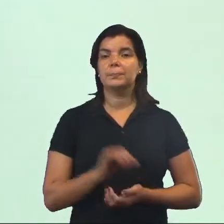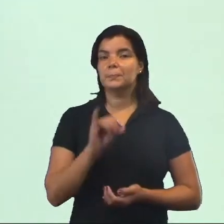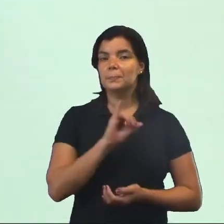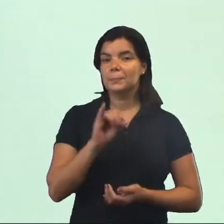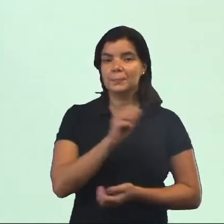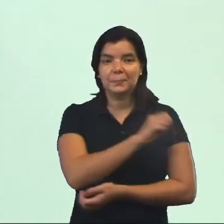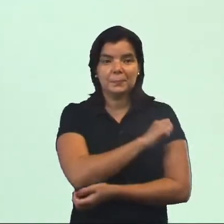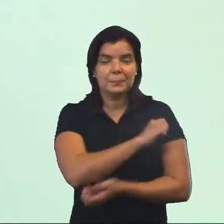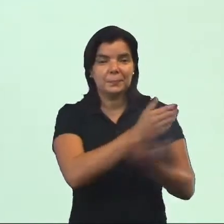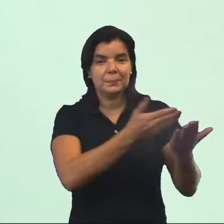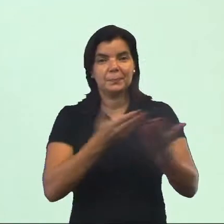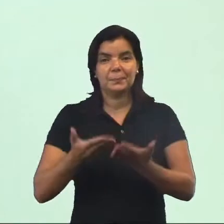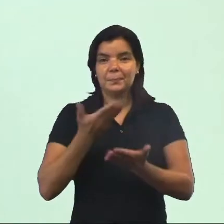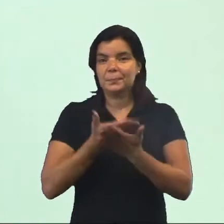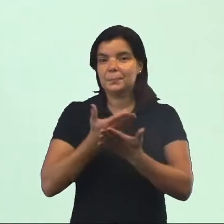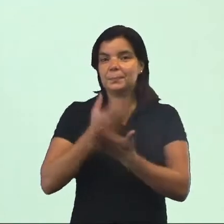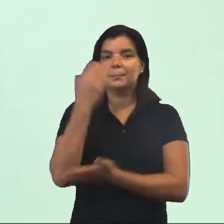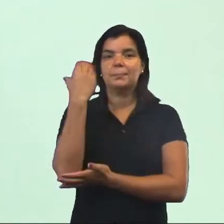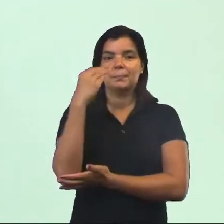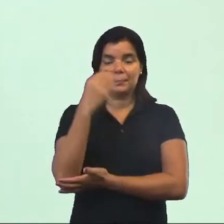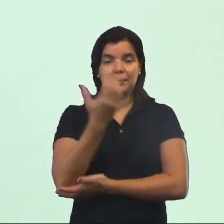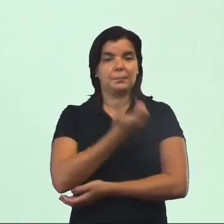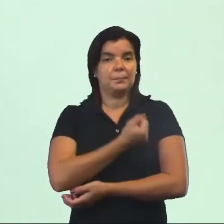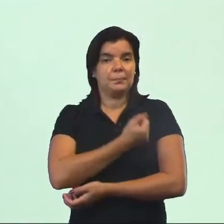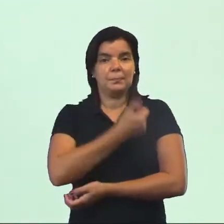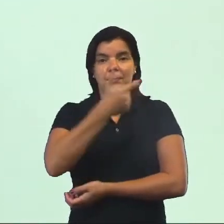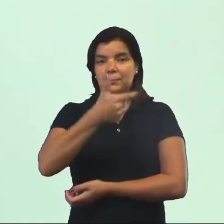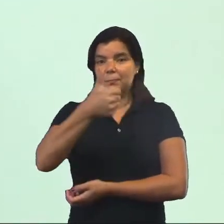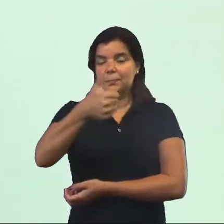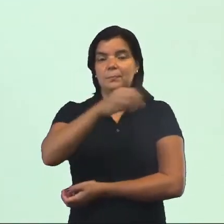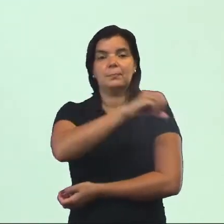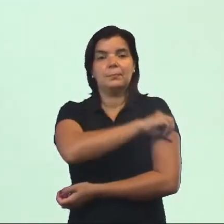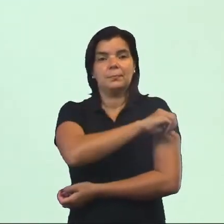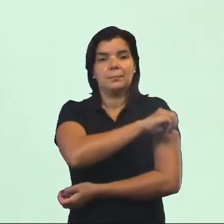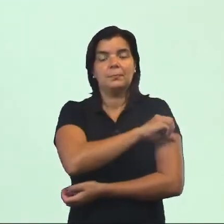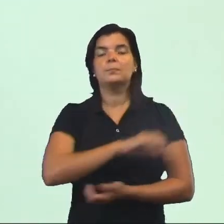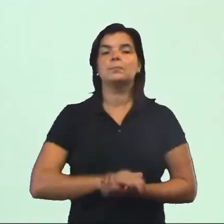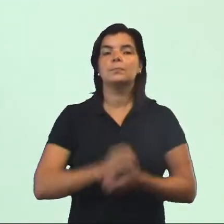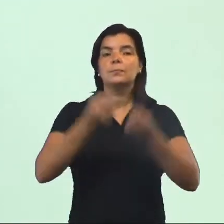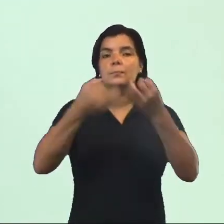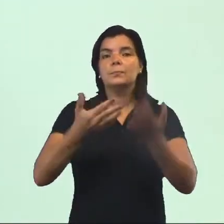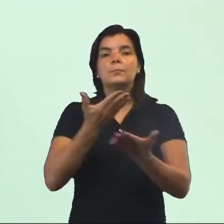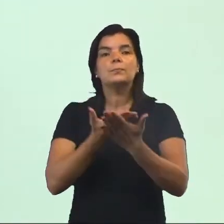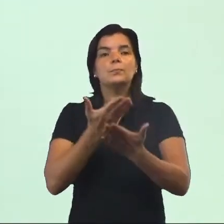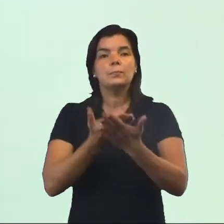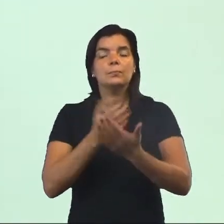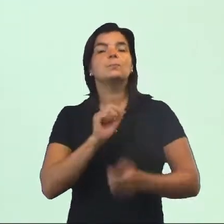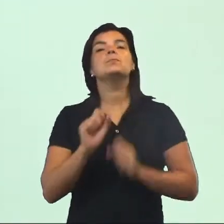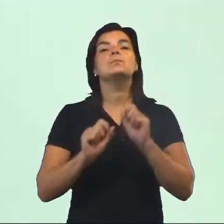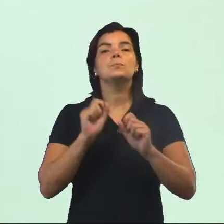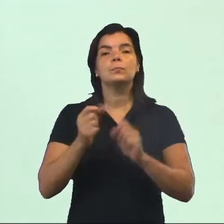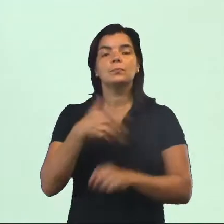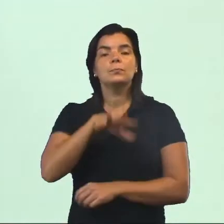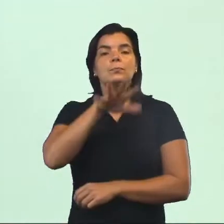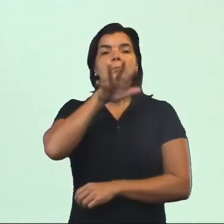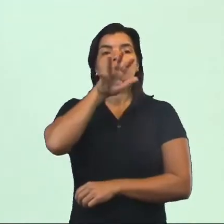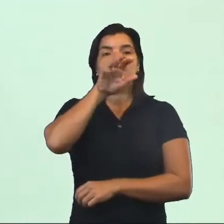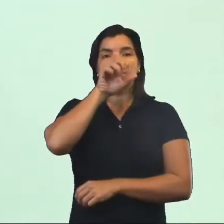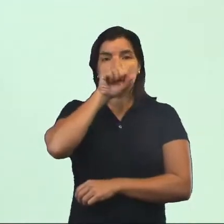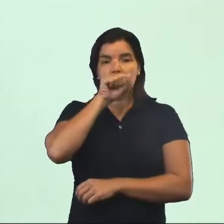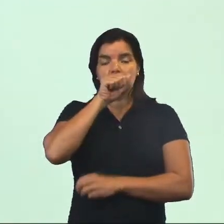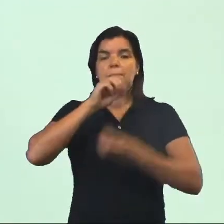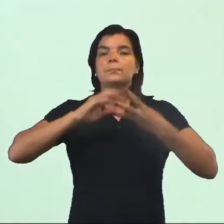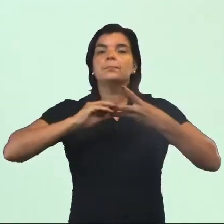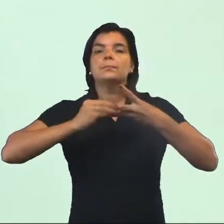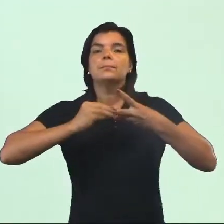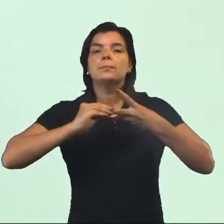Olá, alunos, bem-vindos a mais uma aula de ciências, aula de número 21 do 9º ano, onde nós vamos estudar um pouquinho sobre a respiração celular,